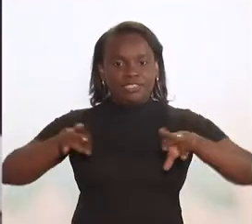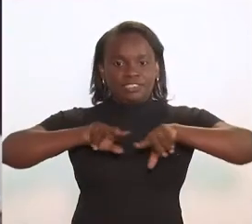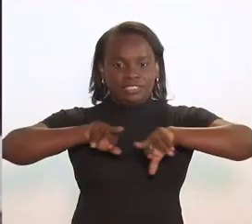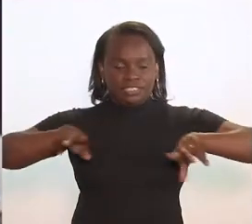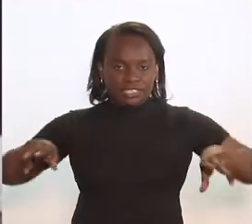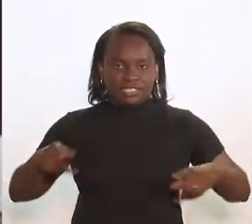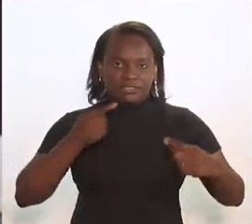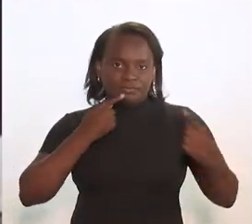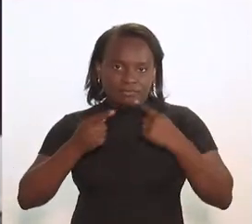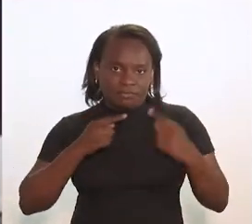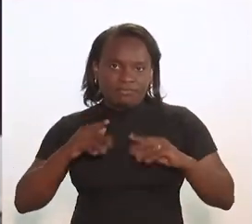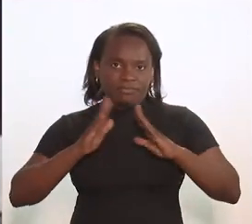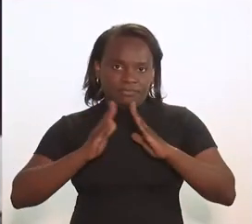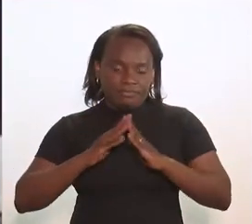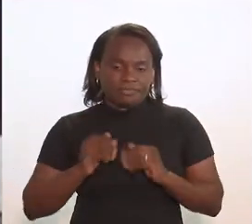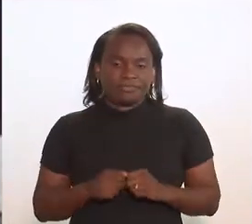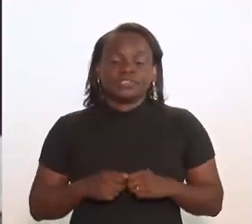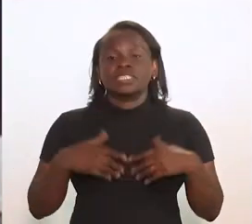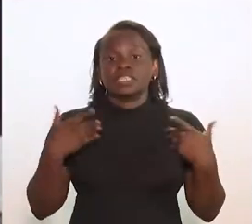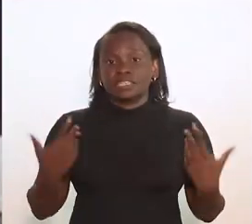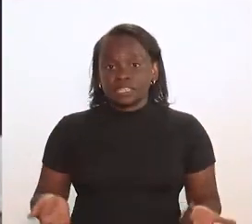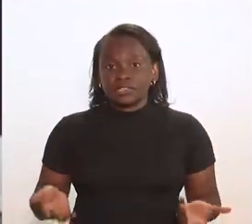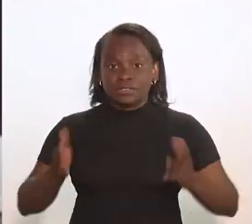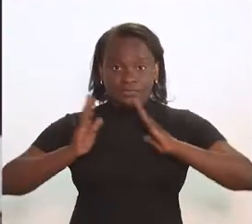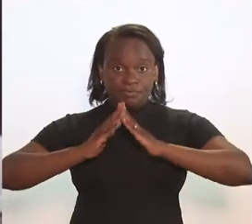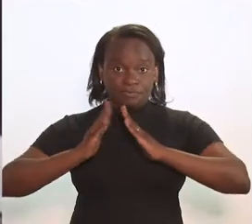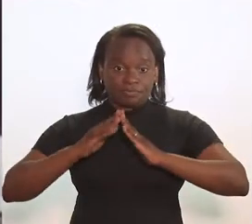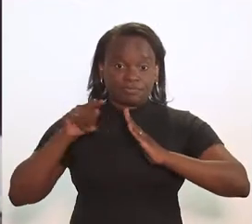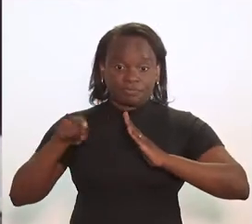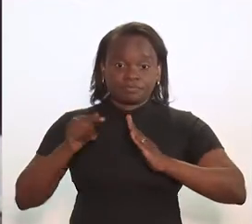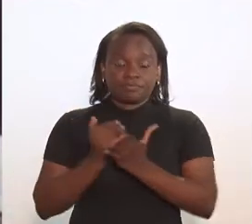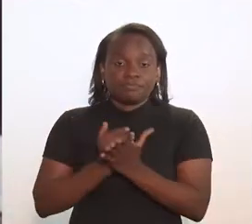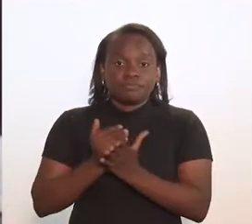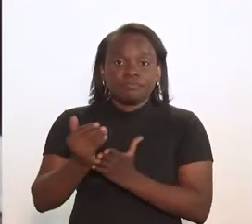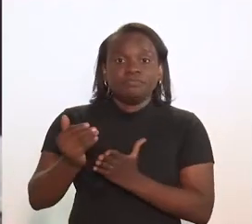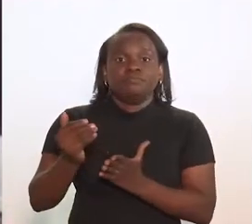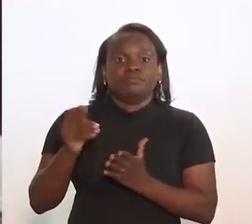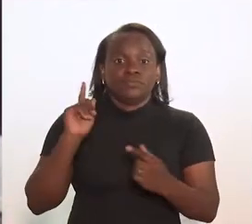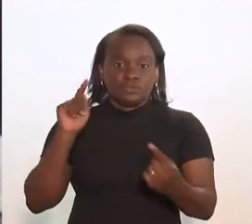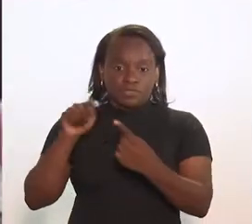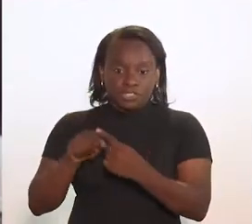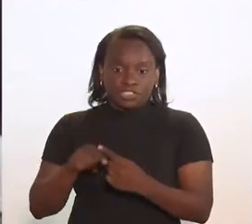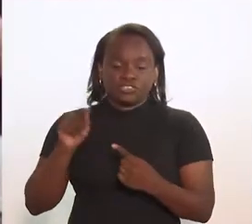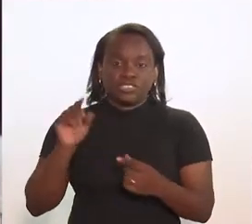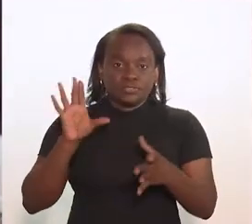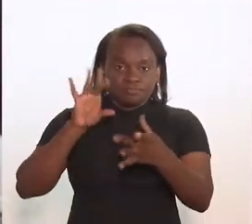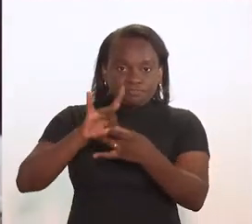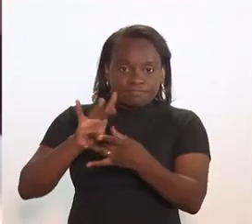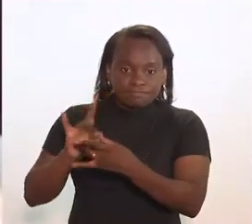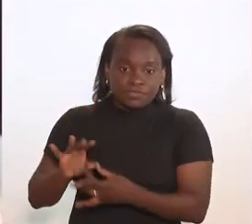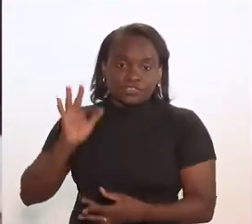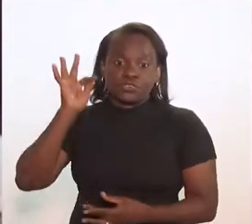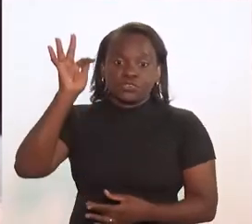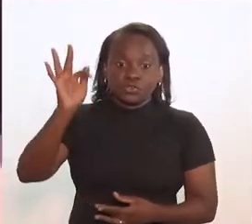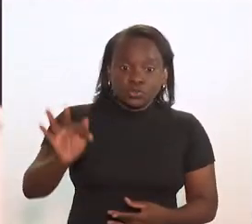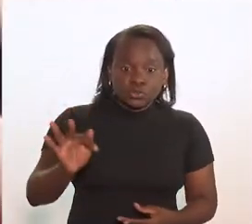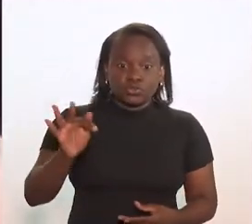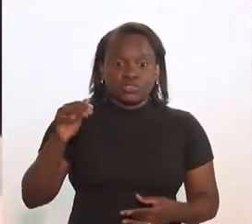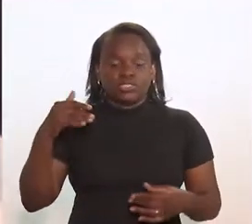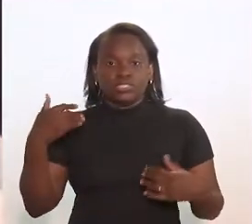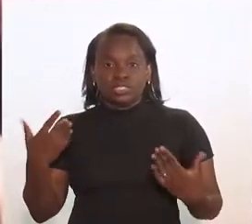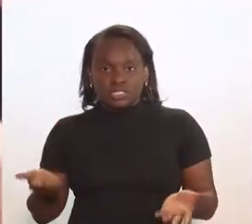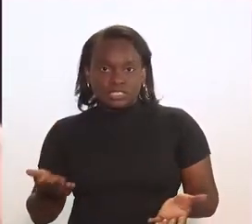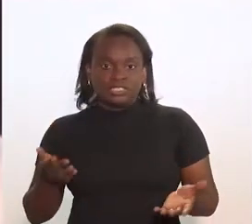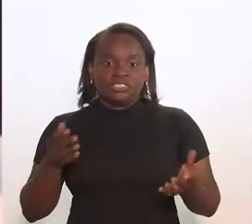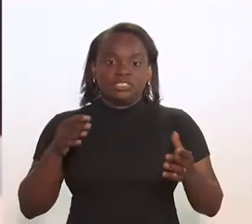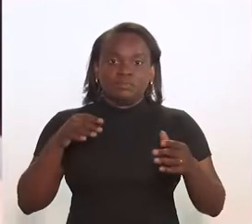das nossas discussões na Casa. Então, a Casa nasceu com esse objetivo de conectar o futuro, os